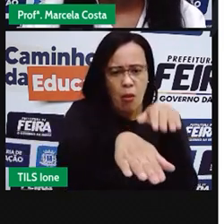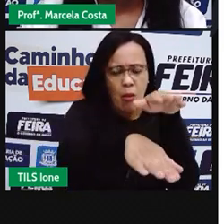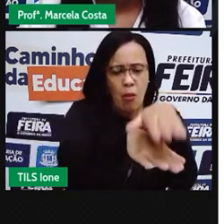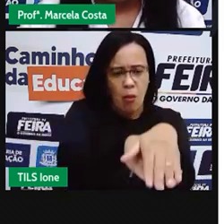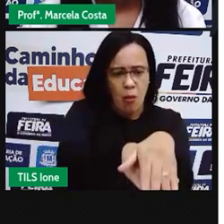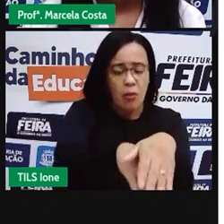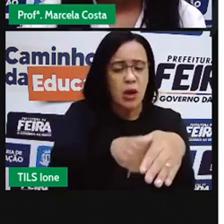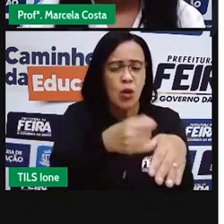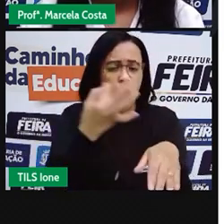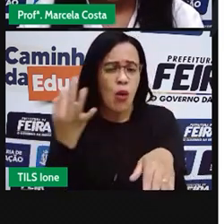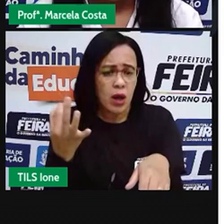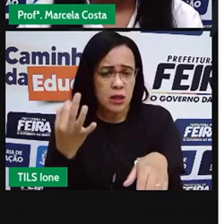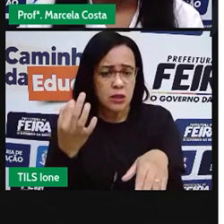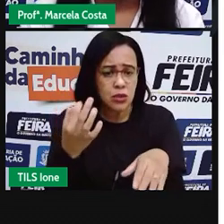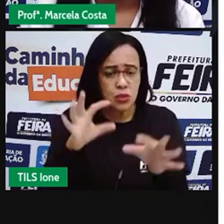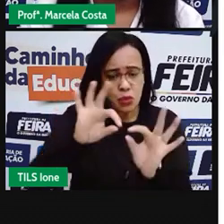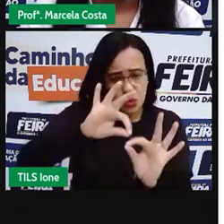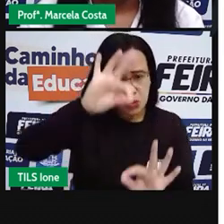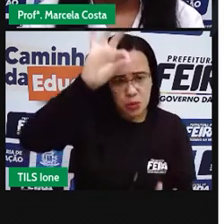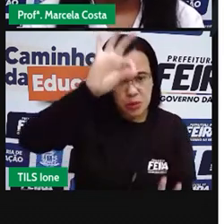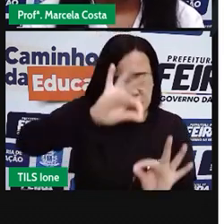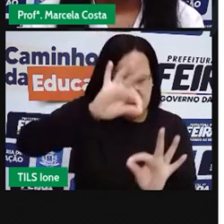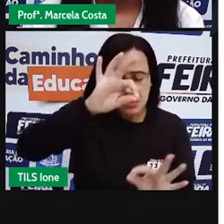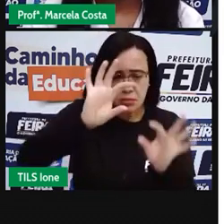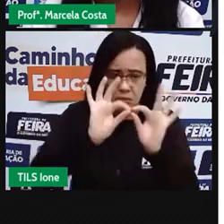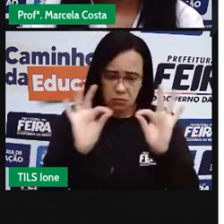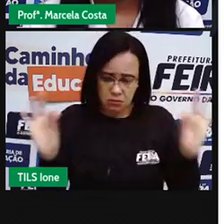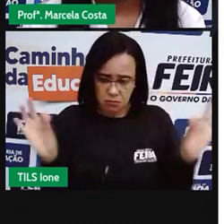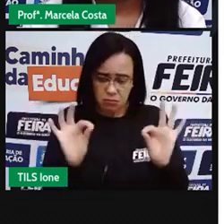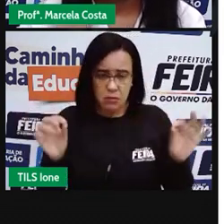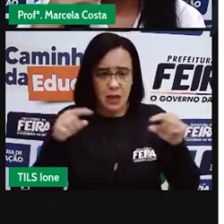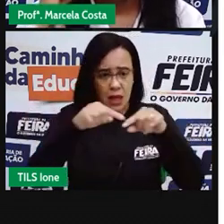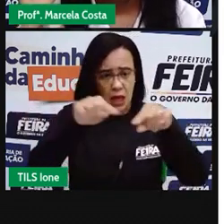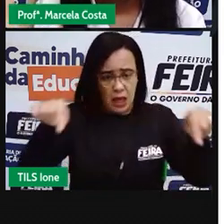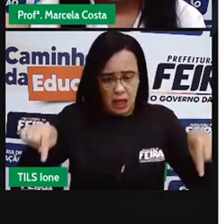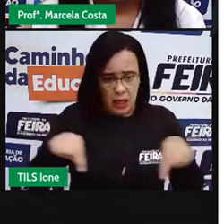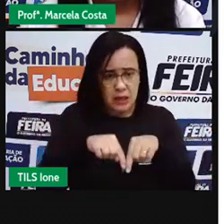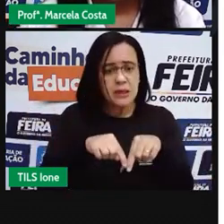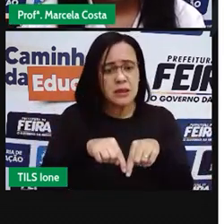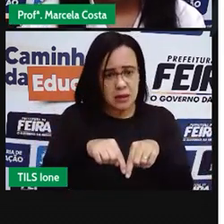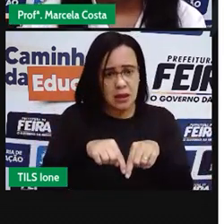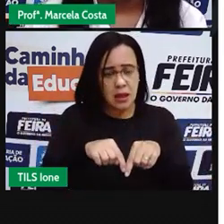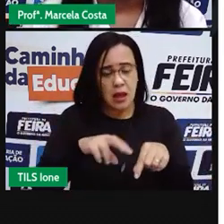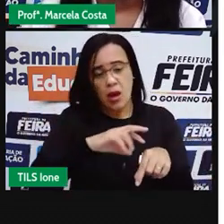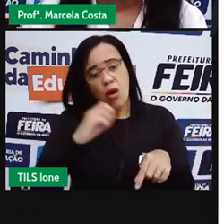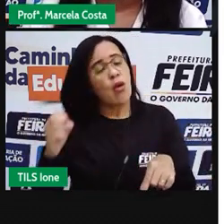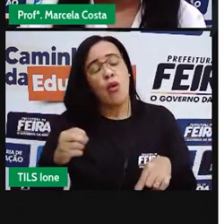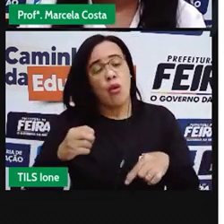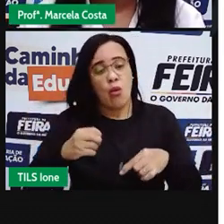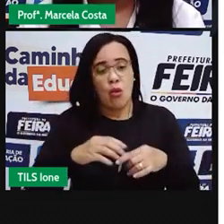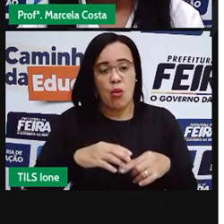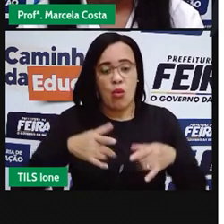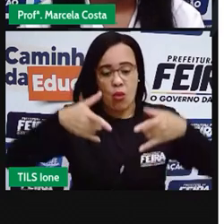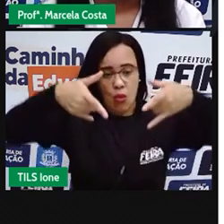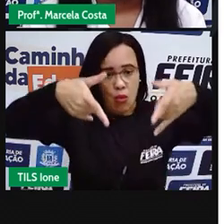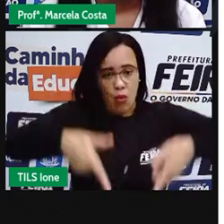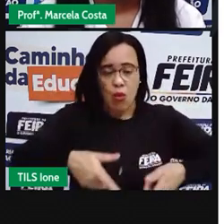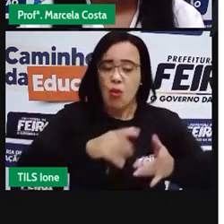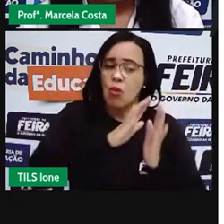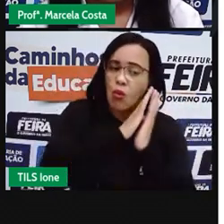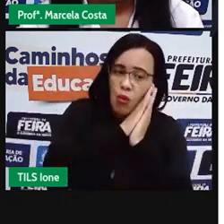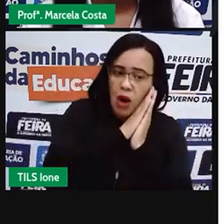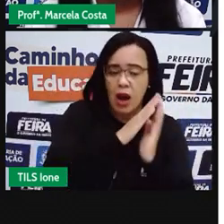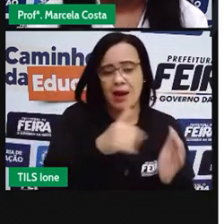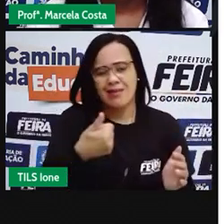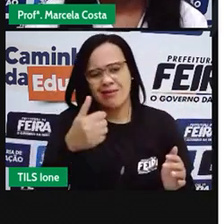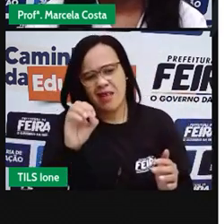na sala, no quarto e pode ter aí a medida. dez passos, vinte